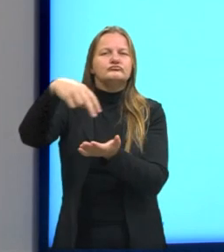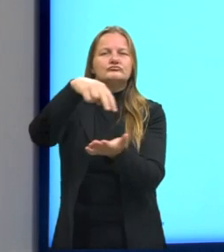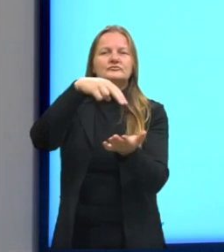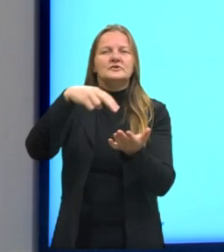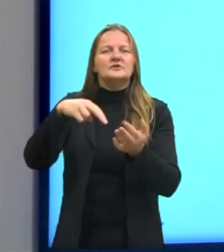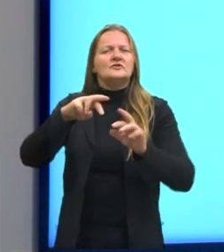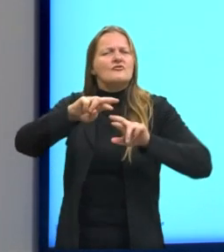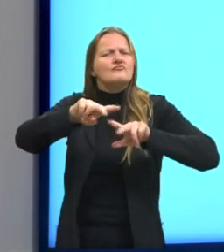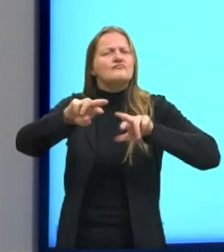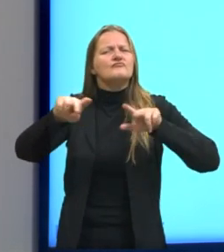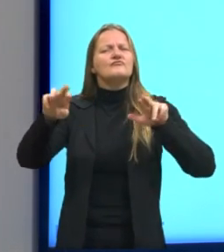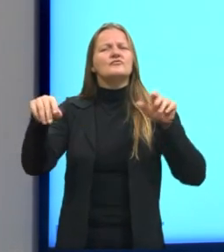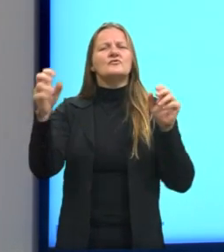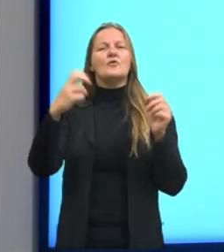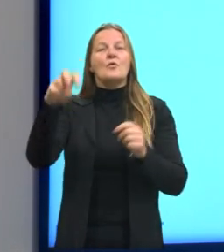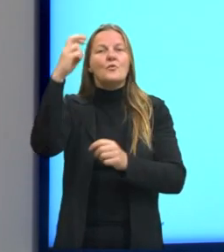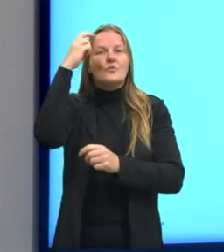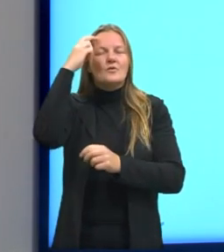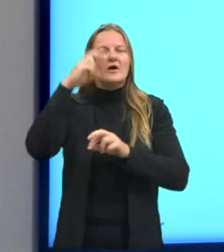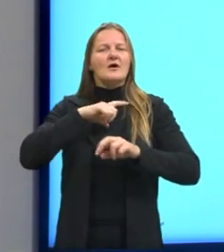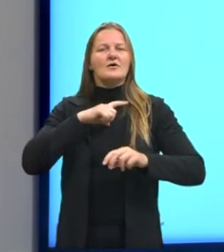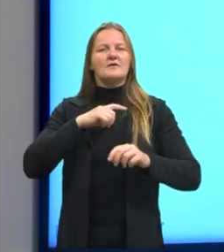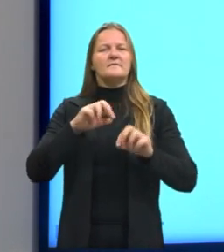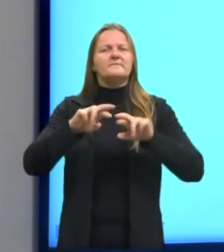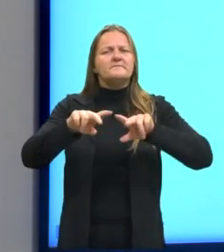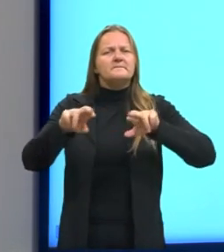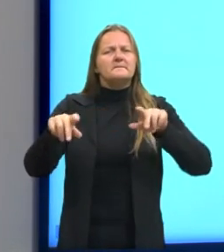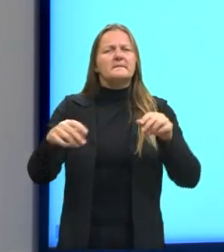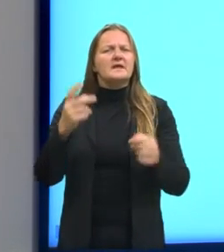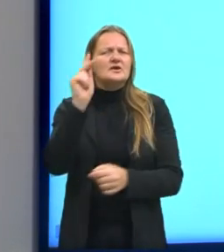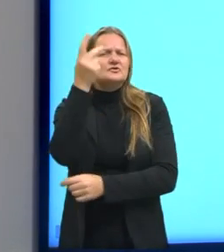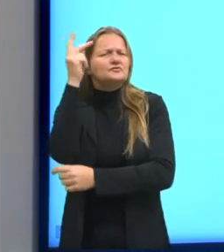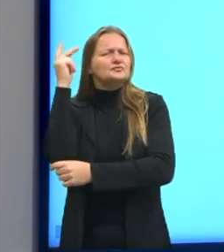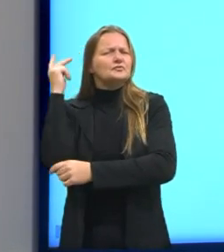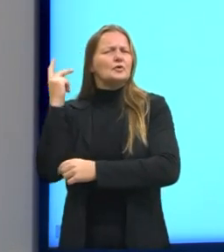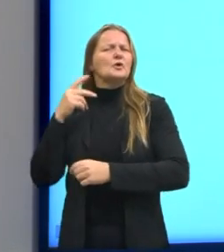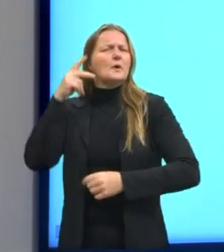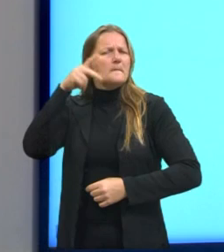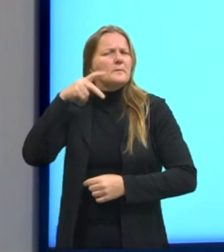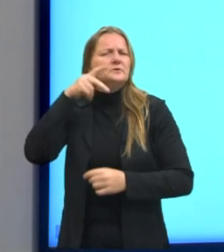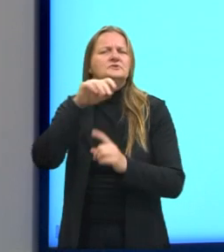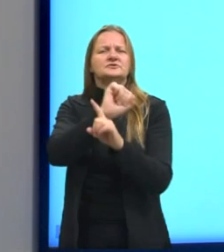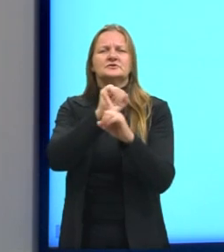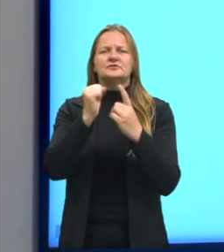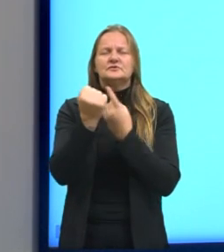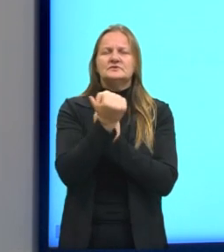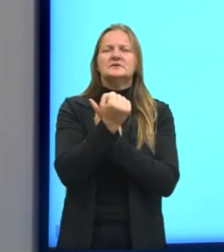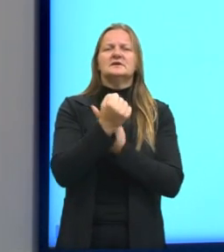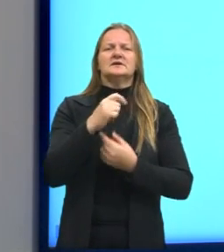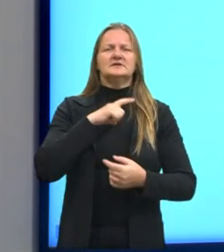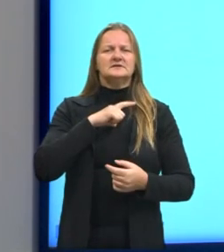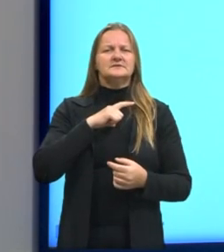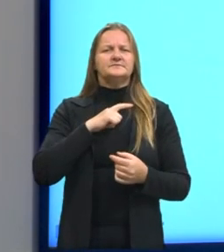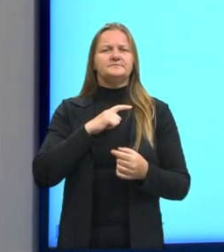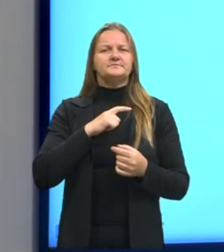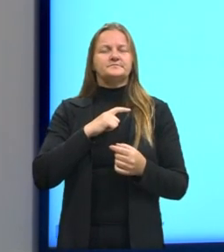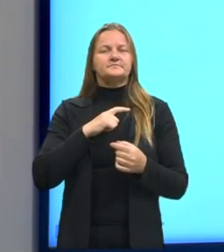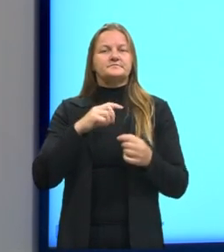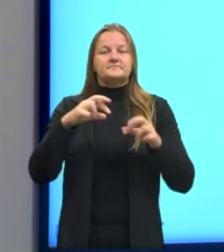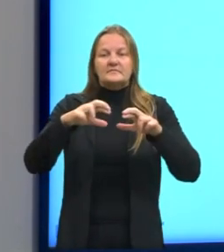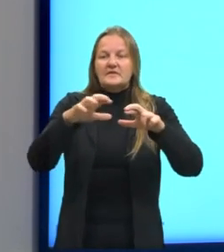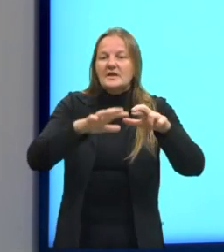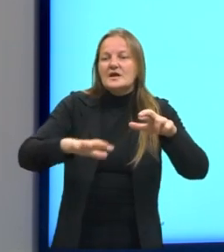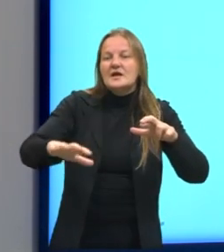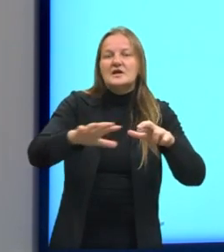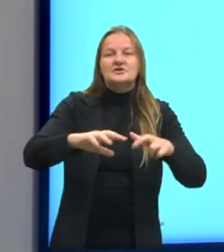diversidade cultural, as questões históricas, políticas, sociais, as regiões